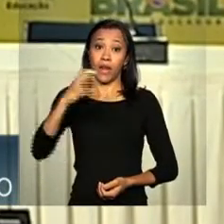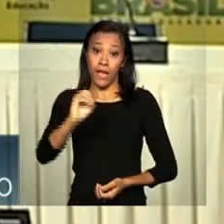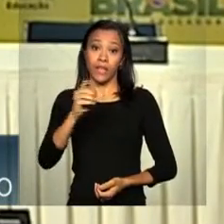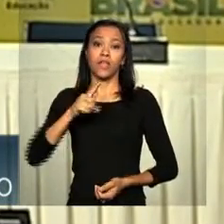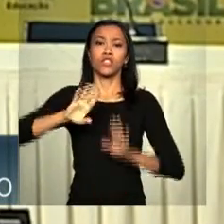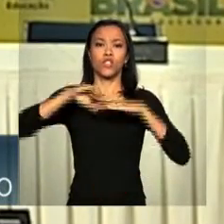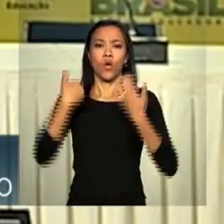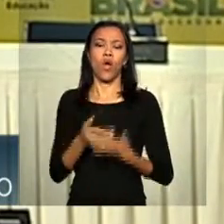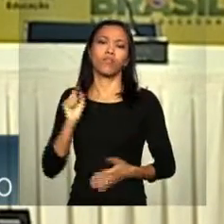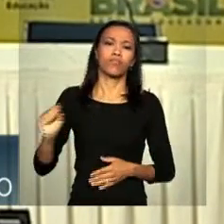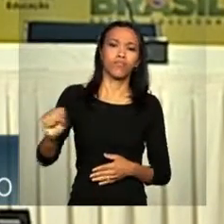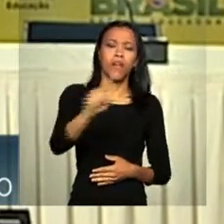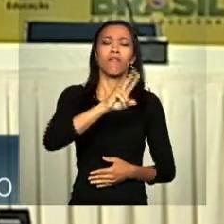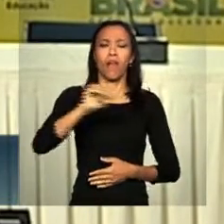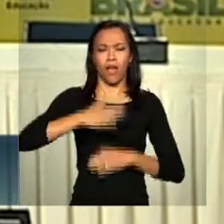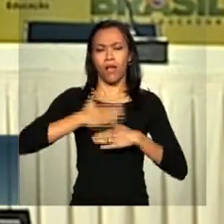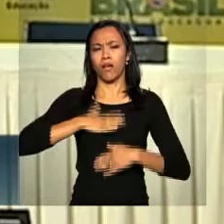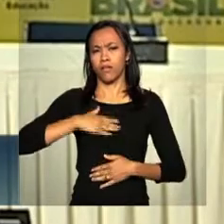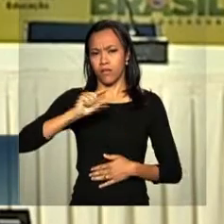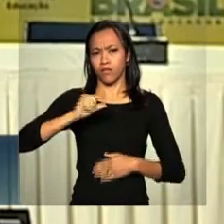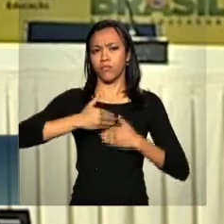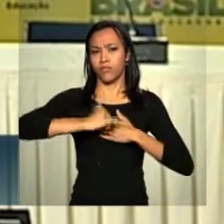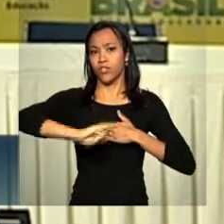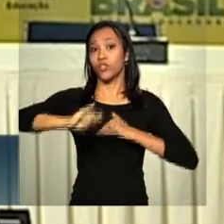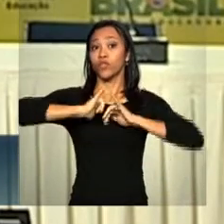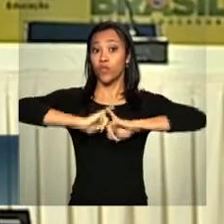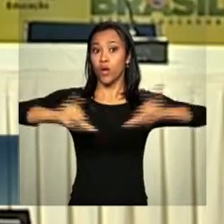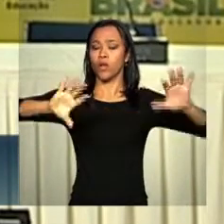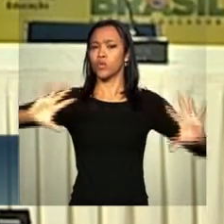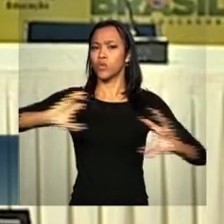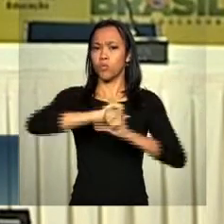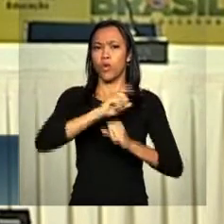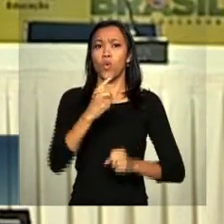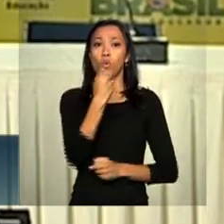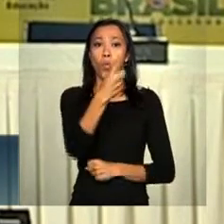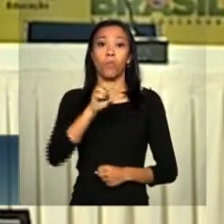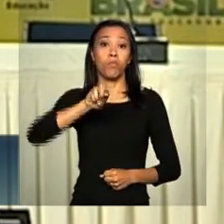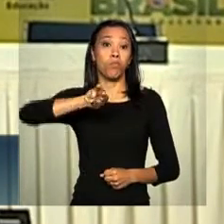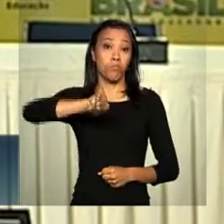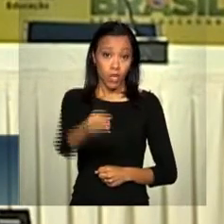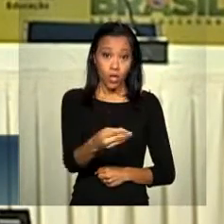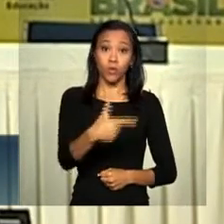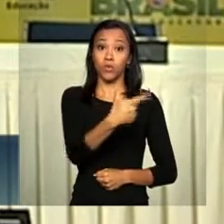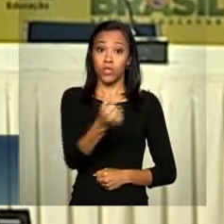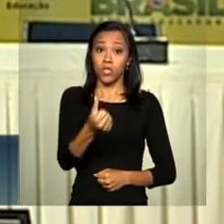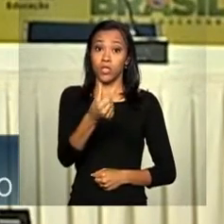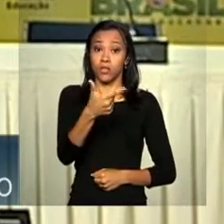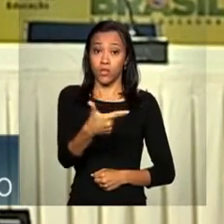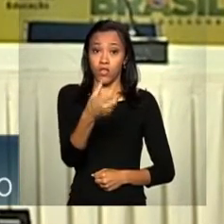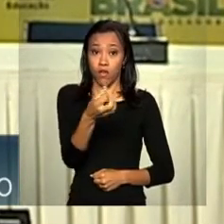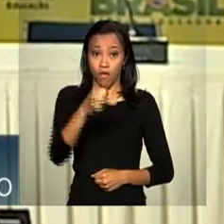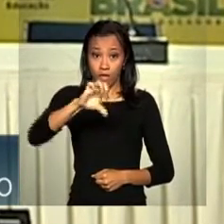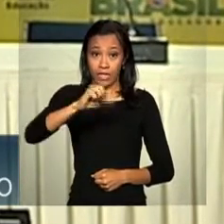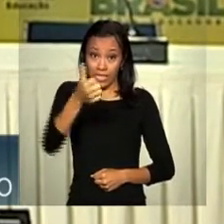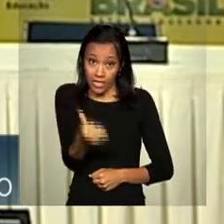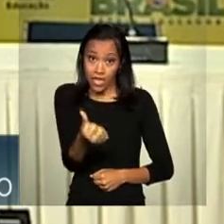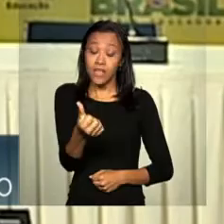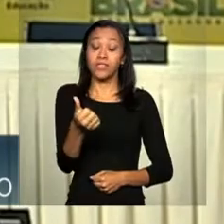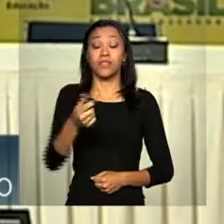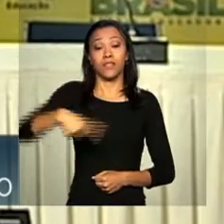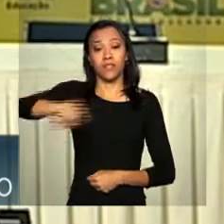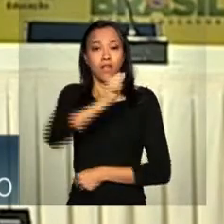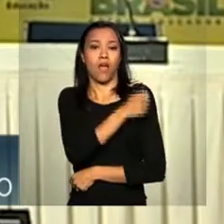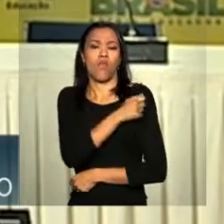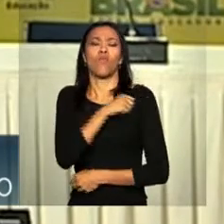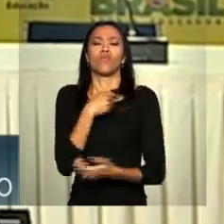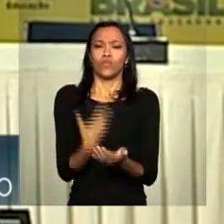vão ter os resultados divulgados. Ao todo, quase 1.296.000 estudantes fizeram o Enem no ano passado.